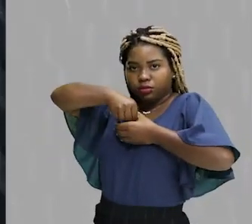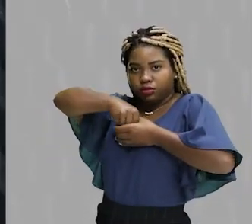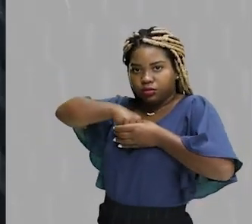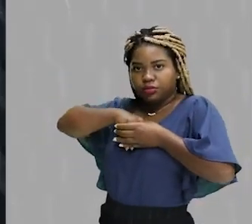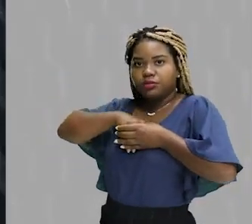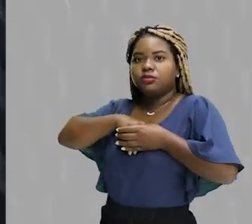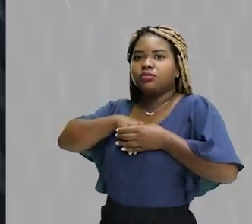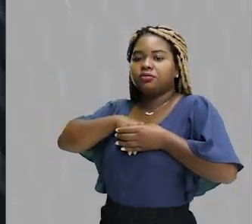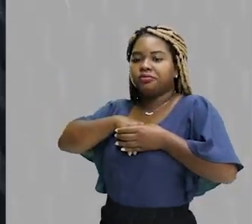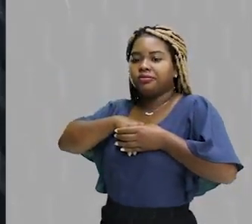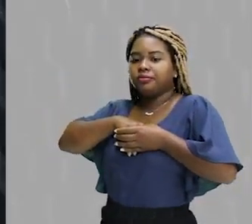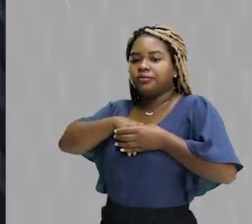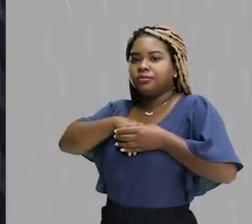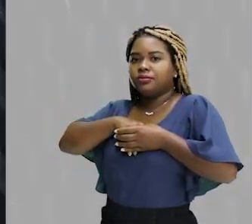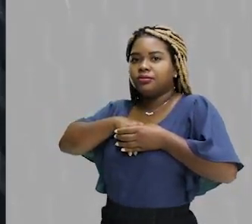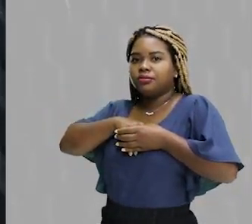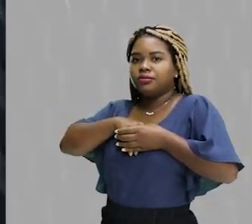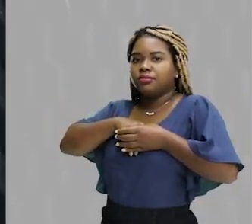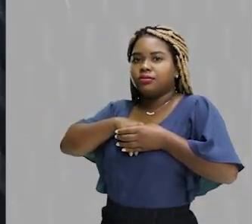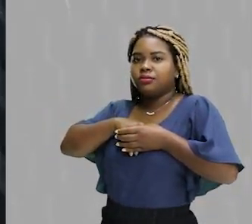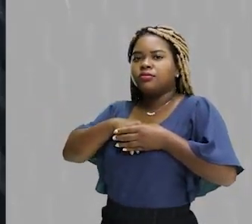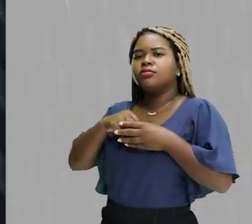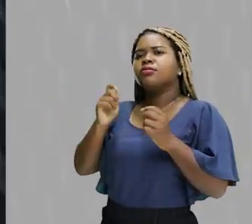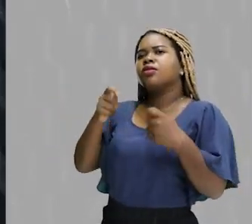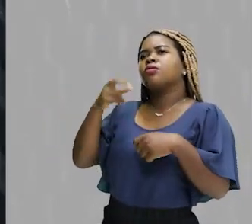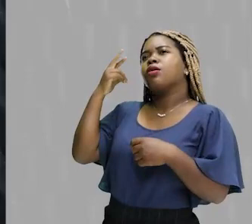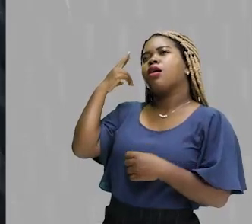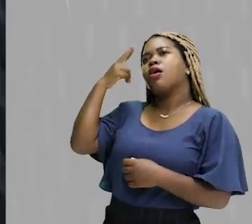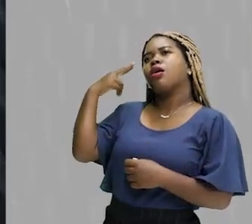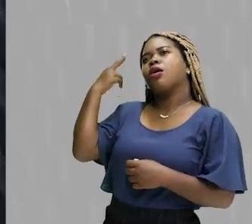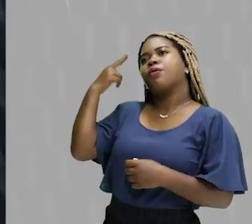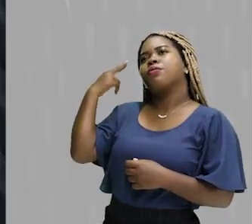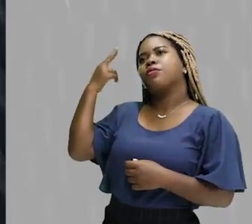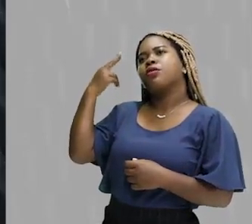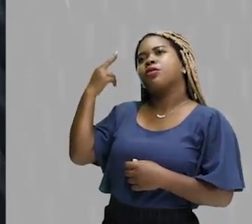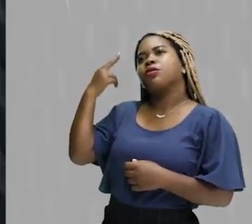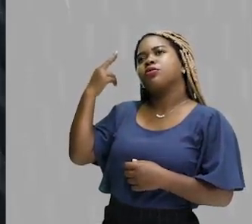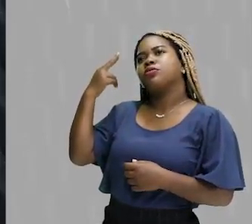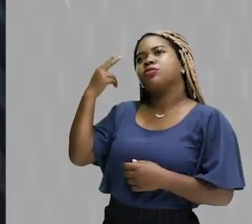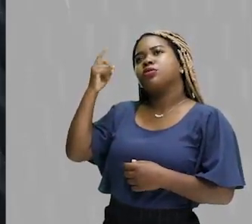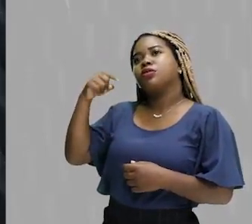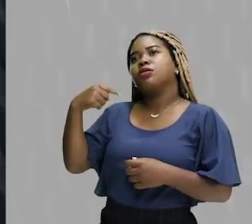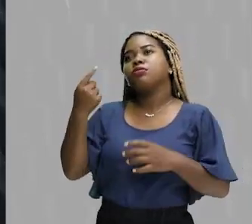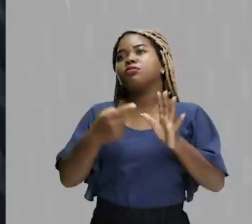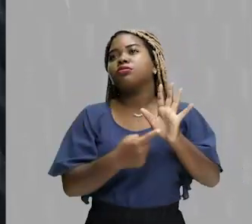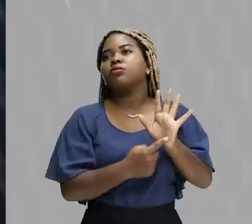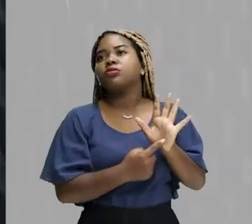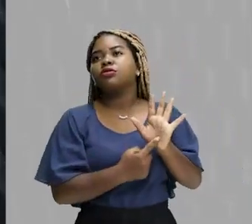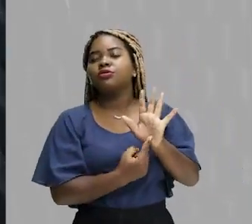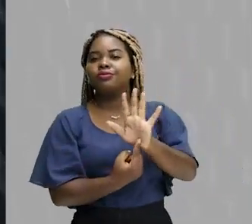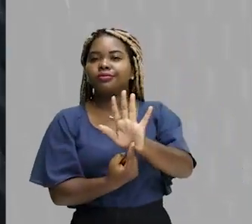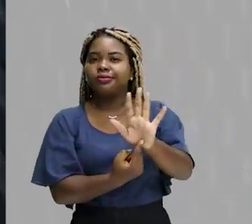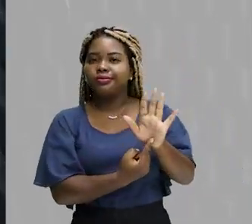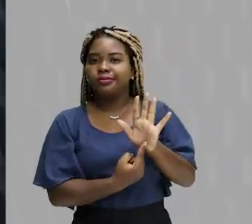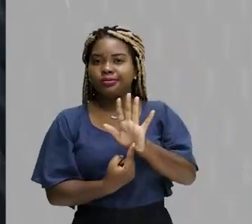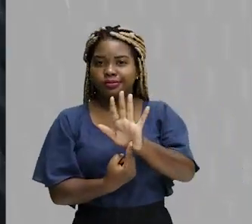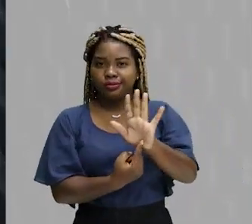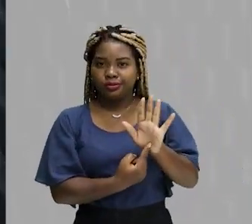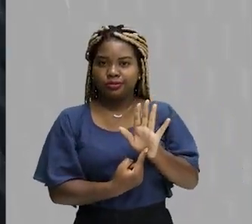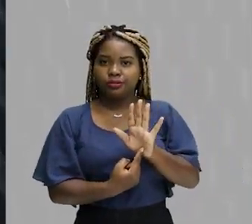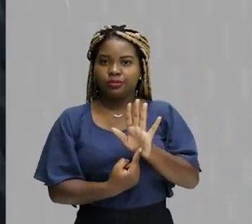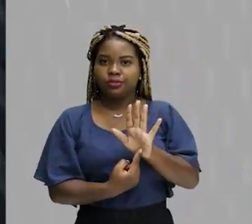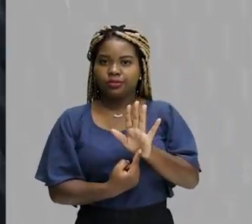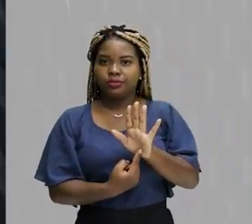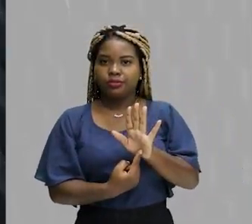certo? Para que ela pudesse refletir e para que ela possa ser um reflexo da sua beleza exterior. Então, quando você